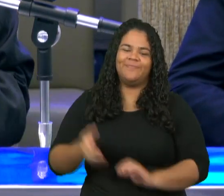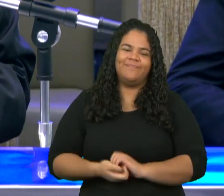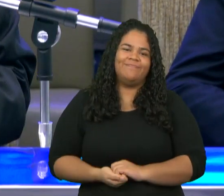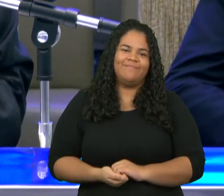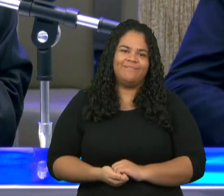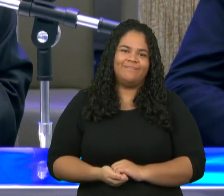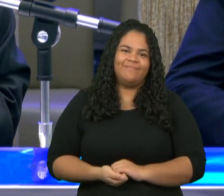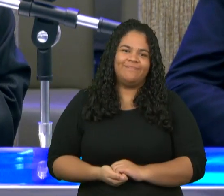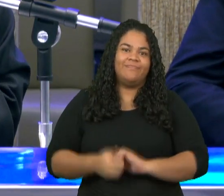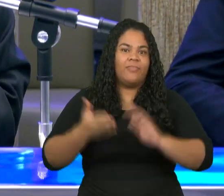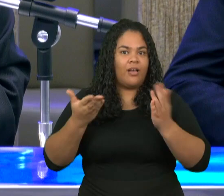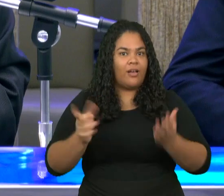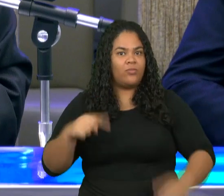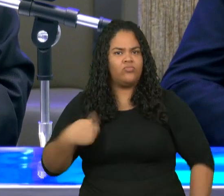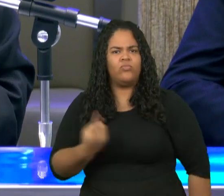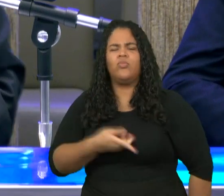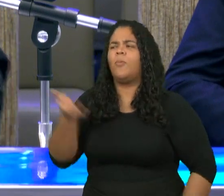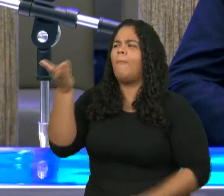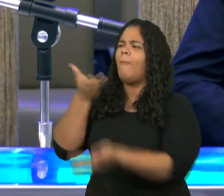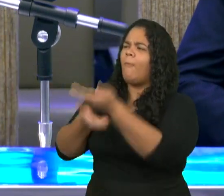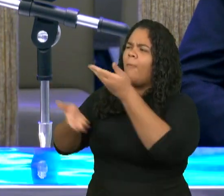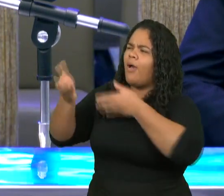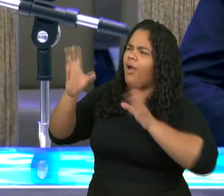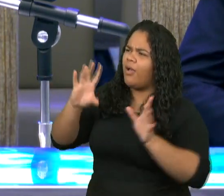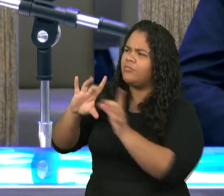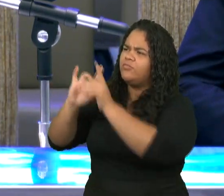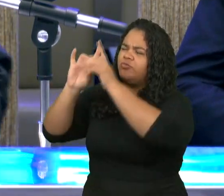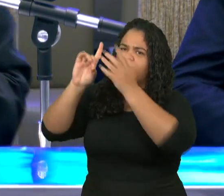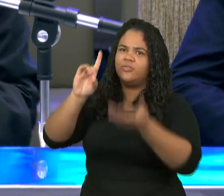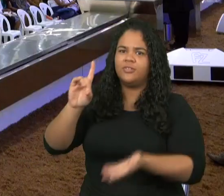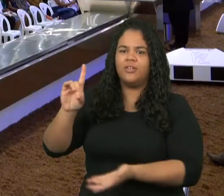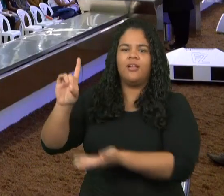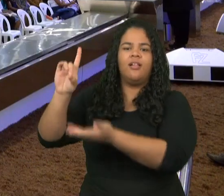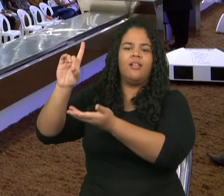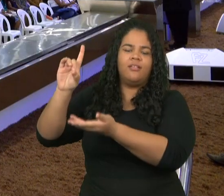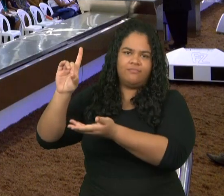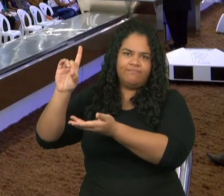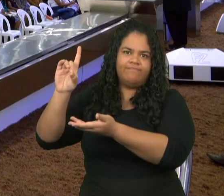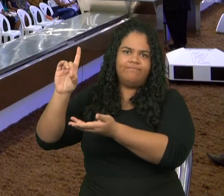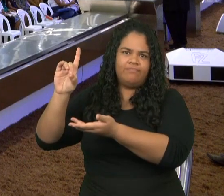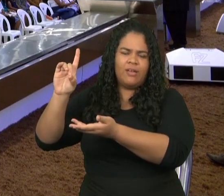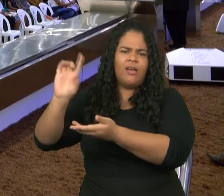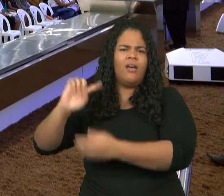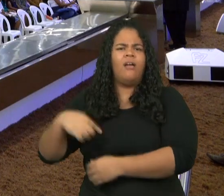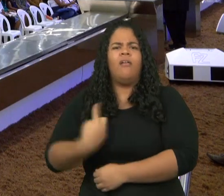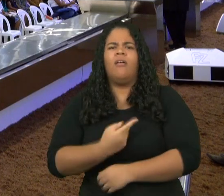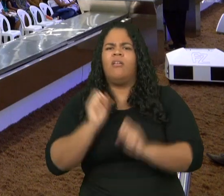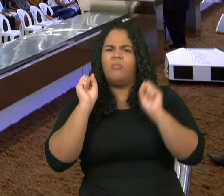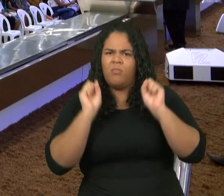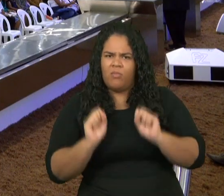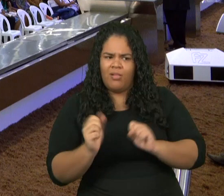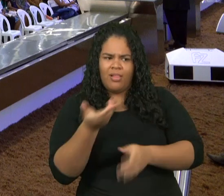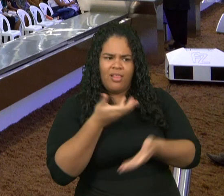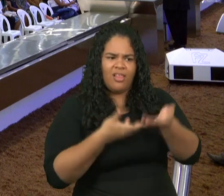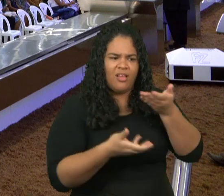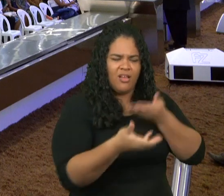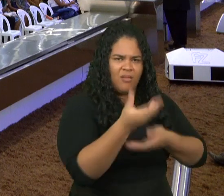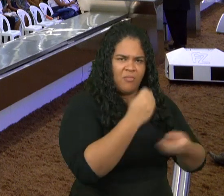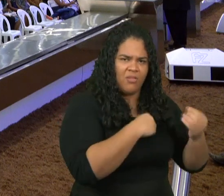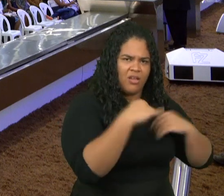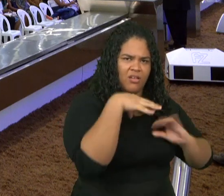tem comunhão com Deus não pode irmãos viver em comunhão com o mundo